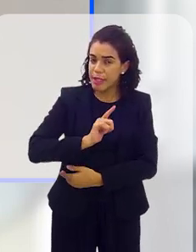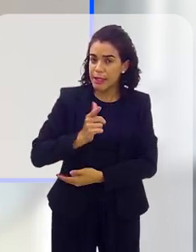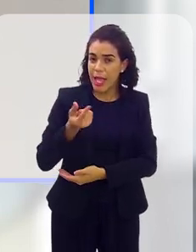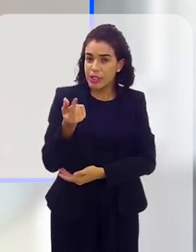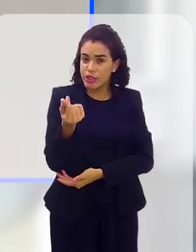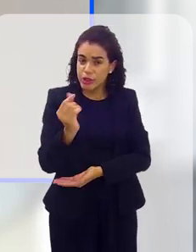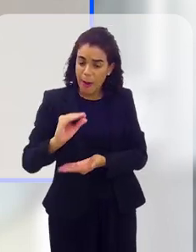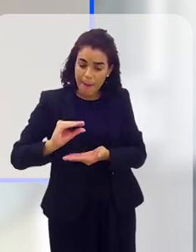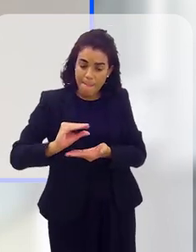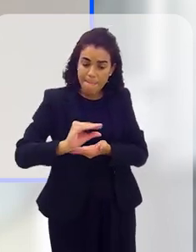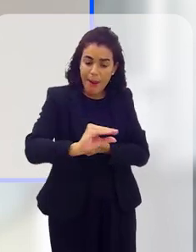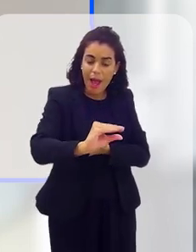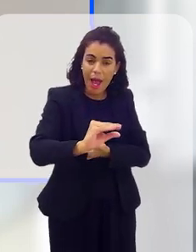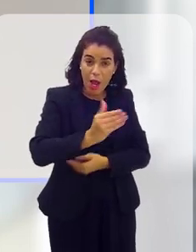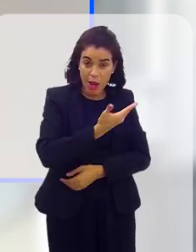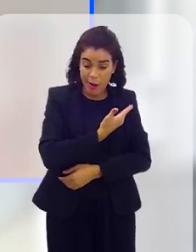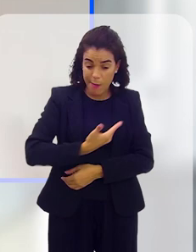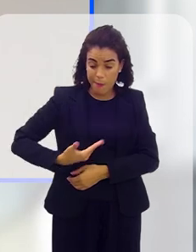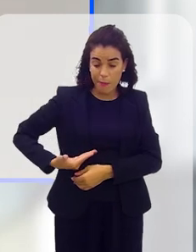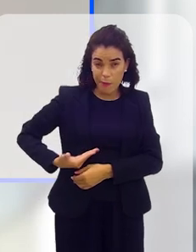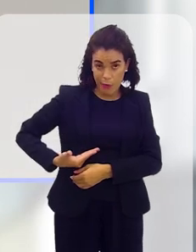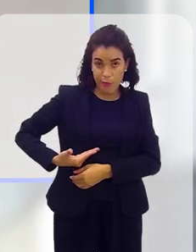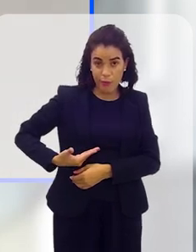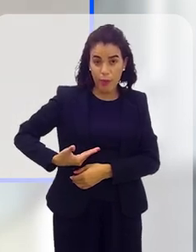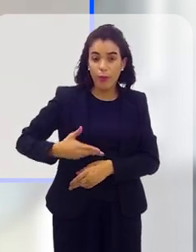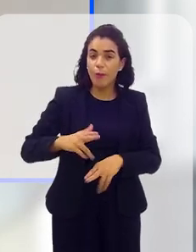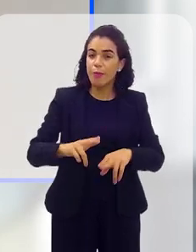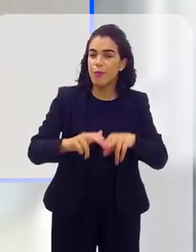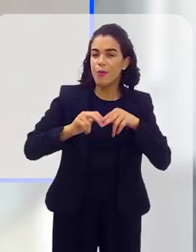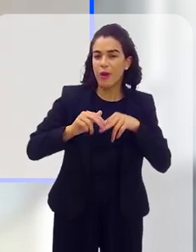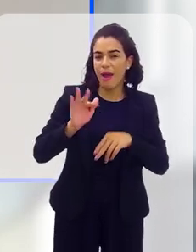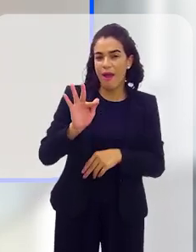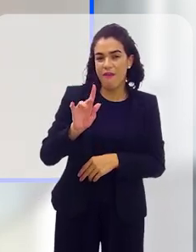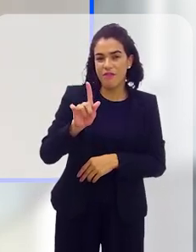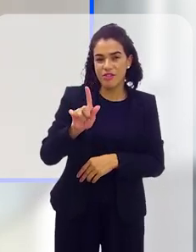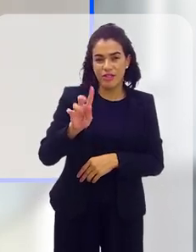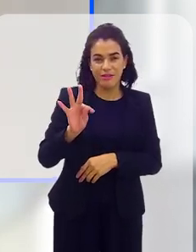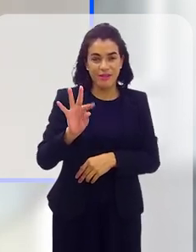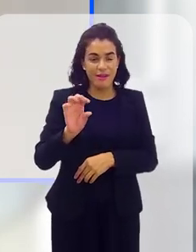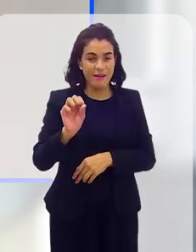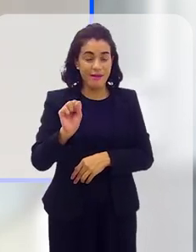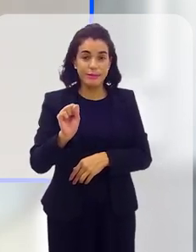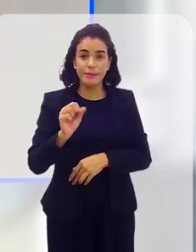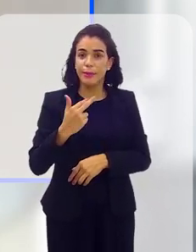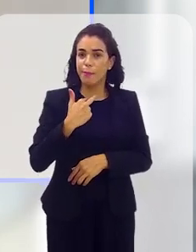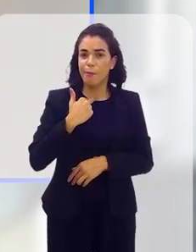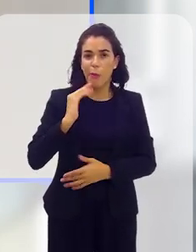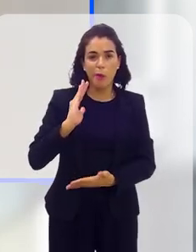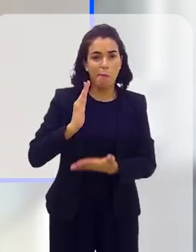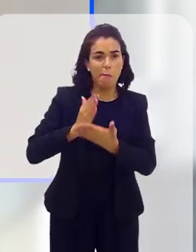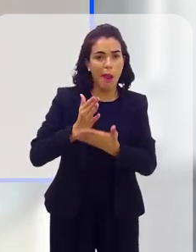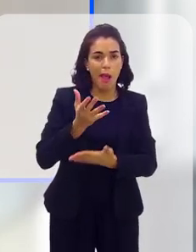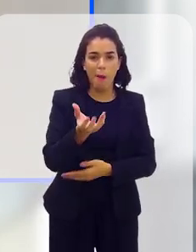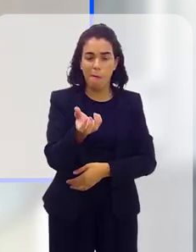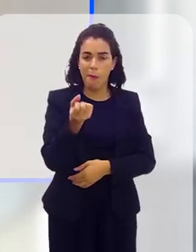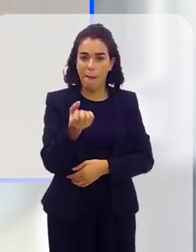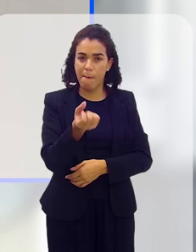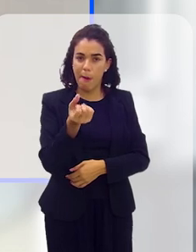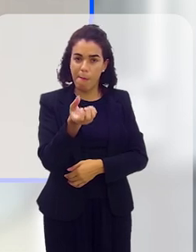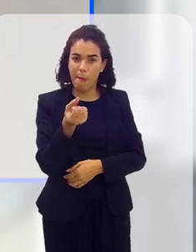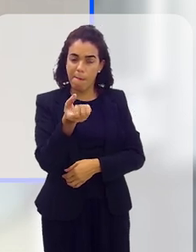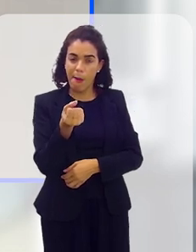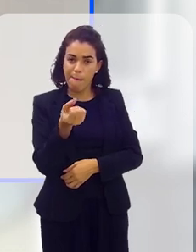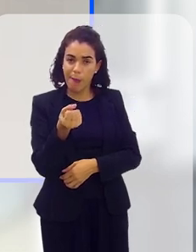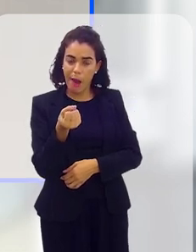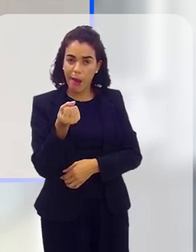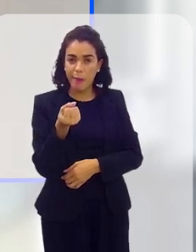financiamentos públicos, oriundos do FGTS e não podem ficar sem esse tipo